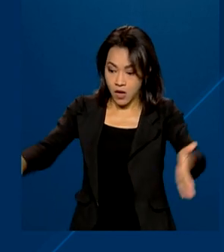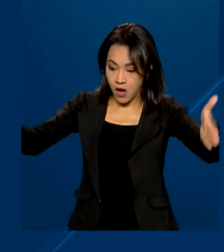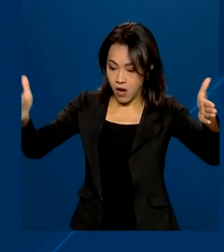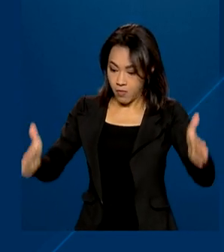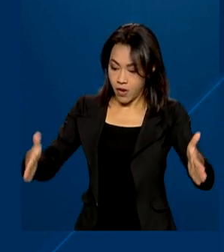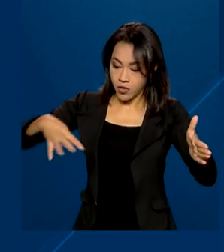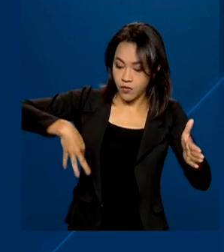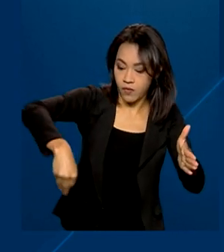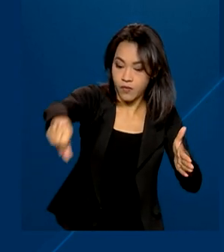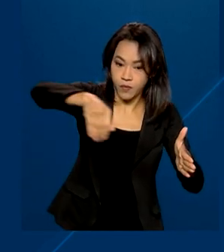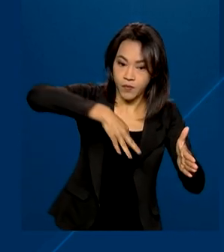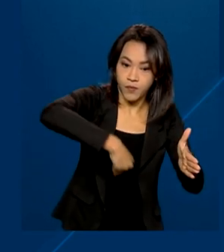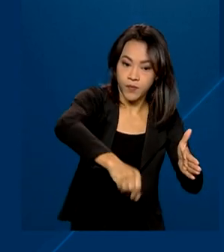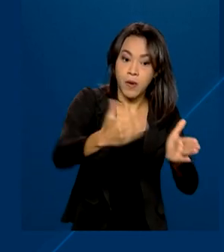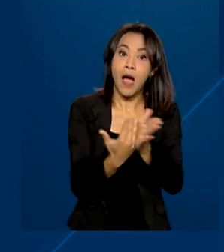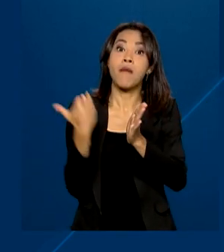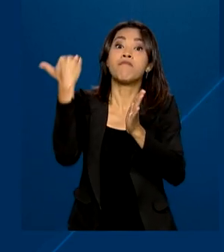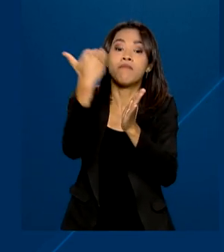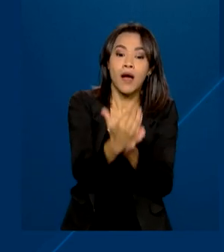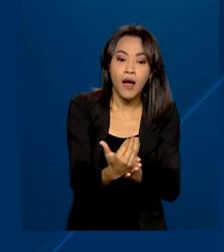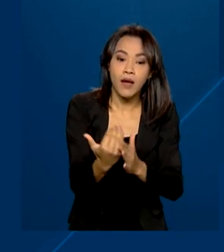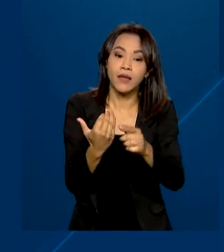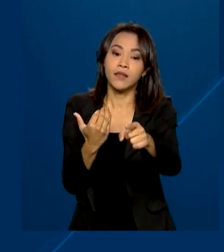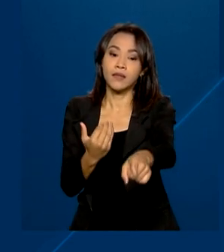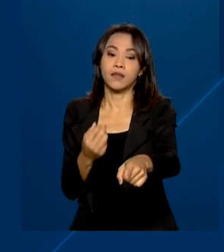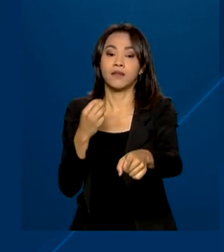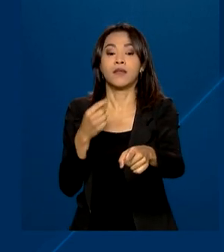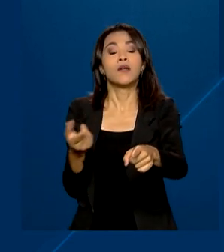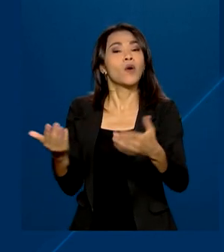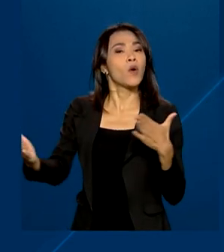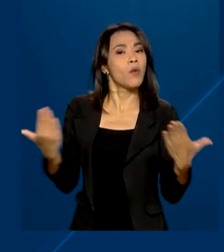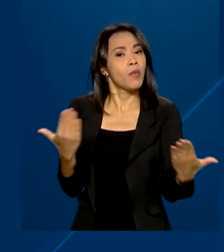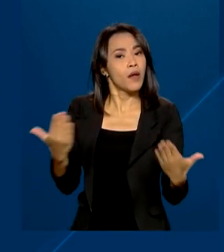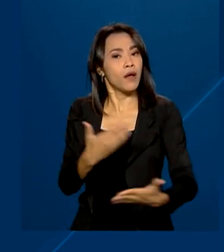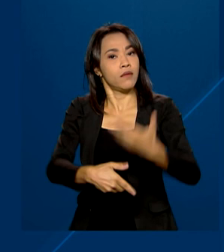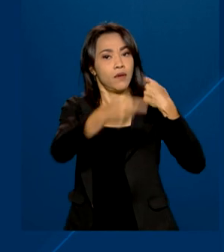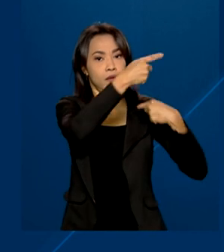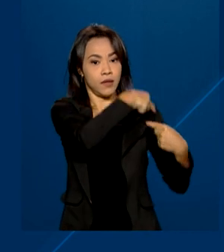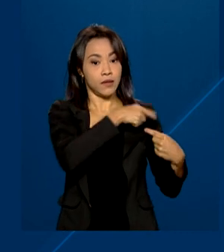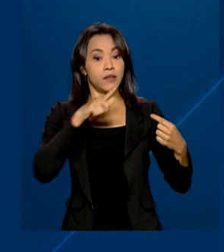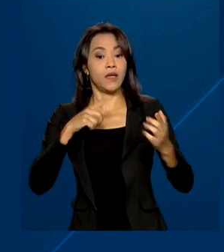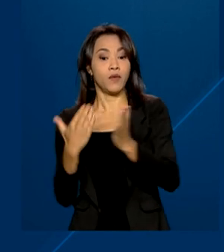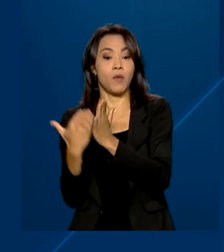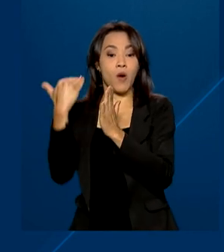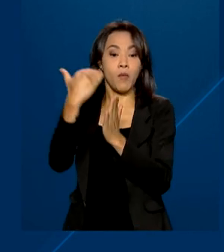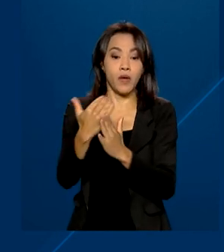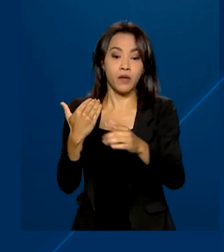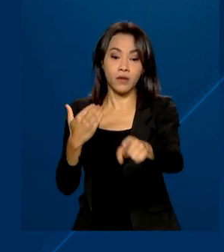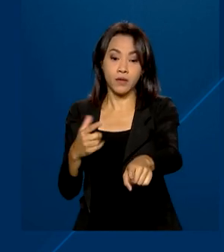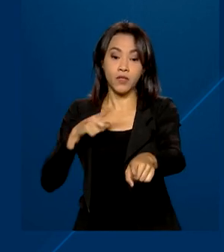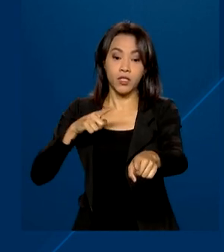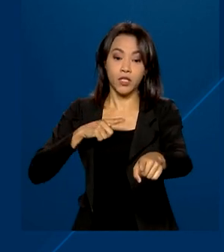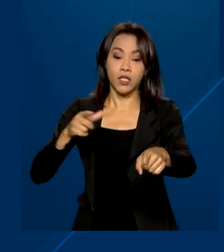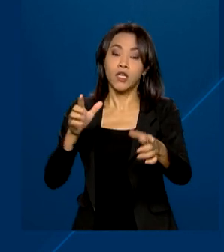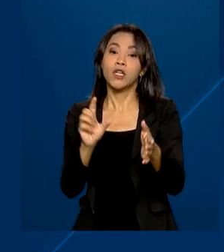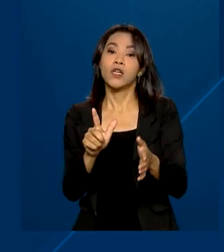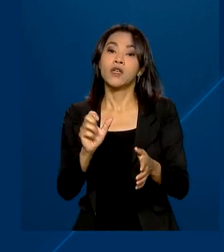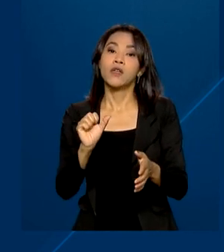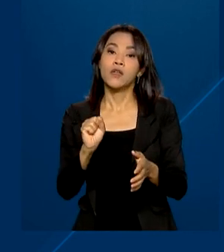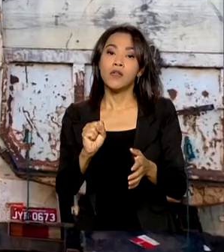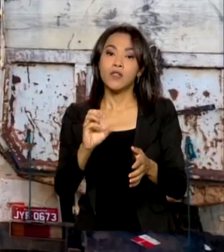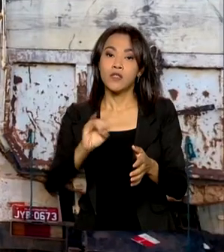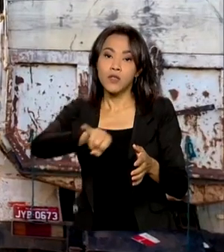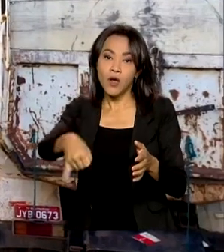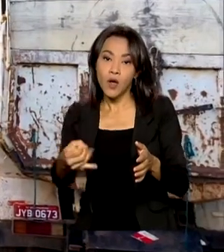3 milhões de hectares a mais em relação à safra anterior, com destaque para o aumento da área plantada de soja e de